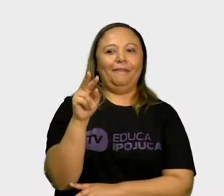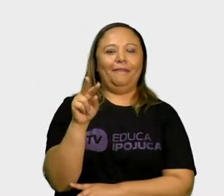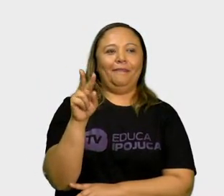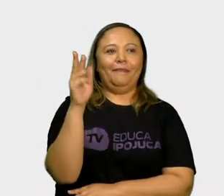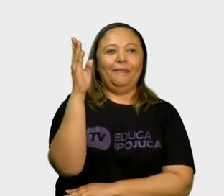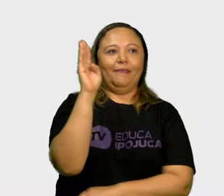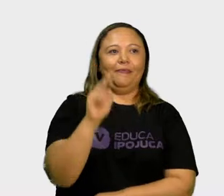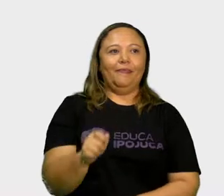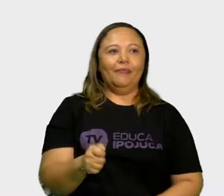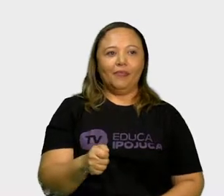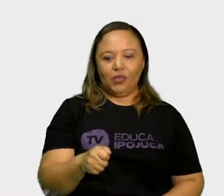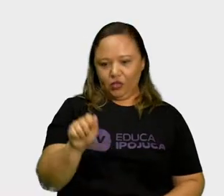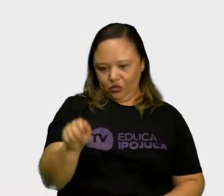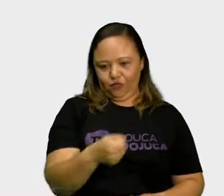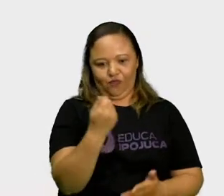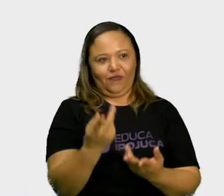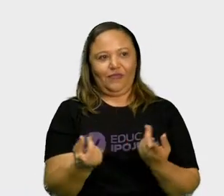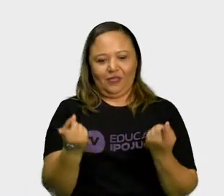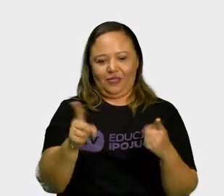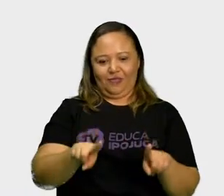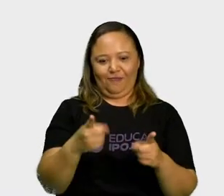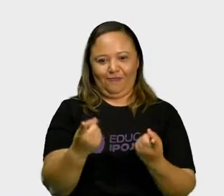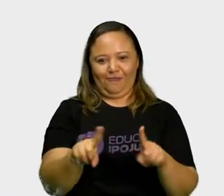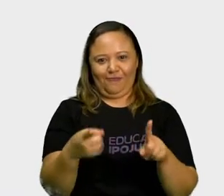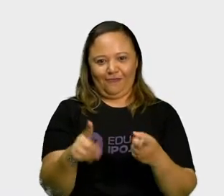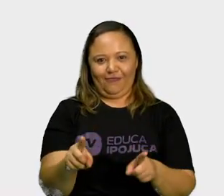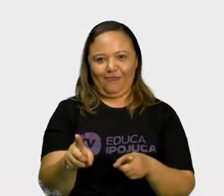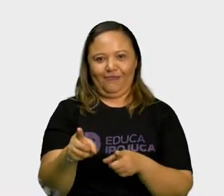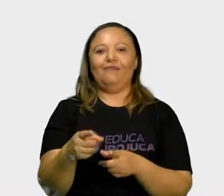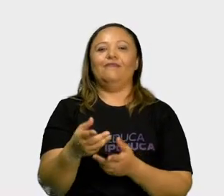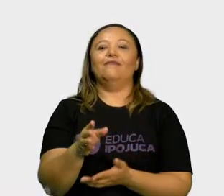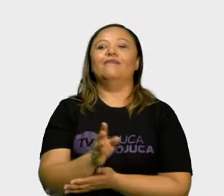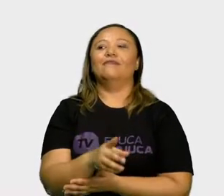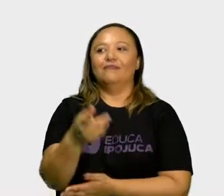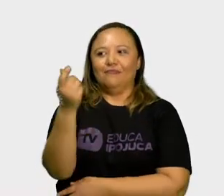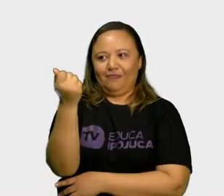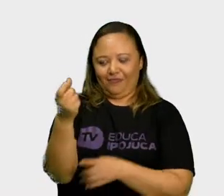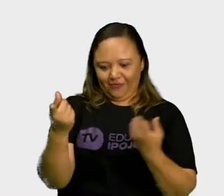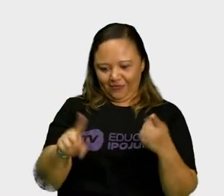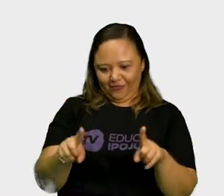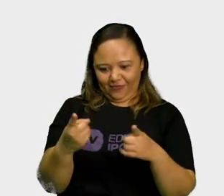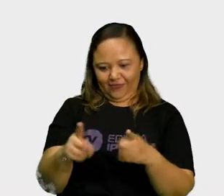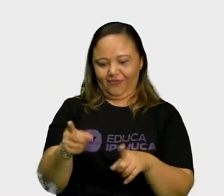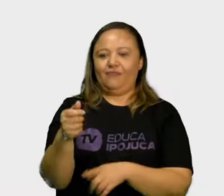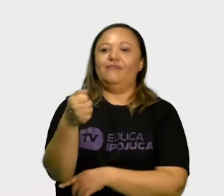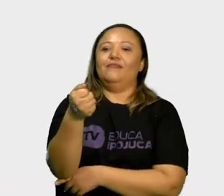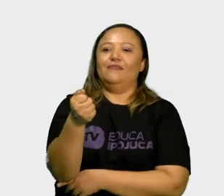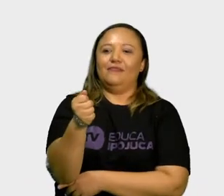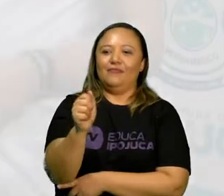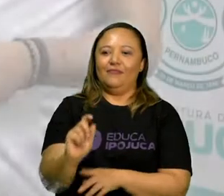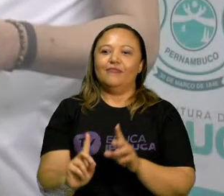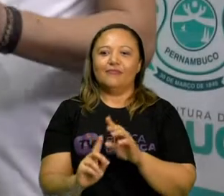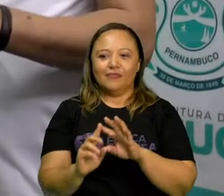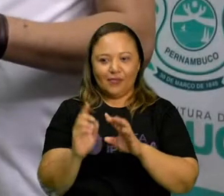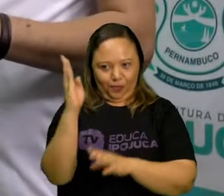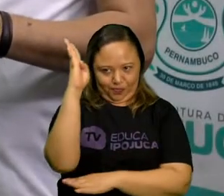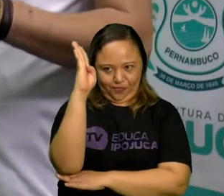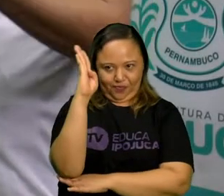como é chama, de salsichão, de queijo? Pode ser um daquele, que você prende a figura,